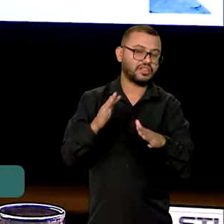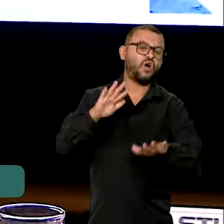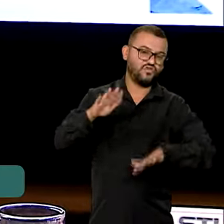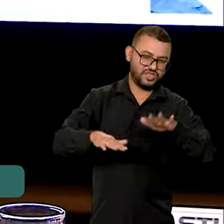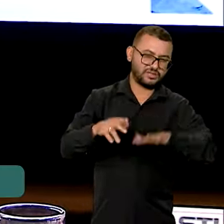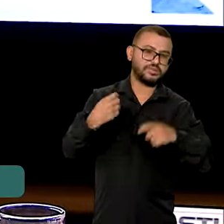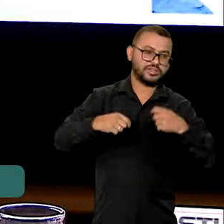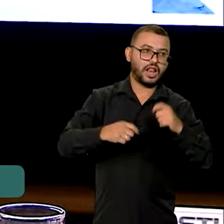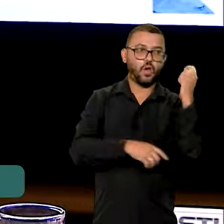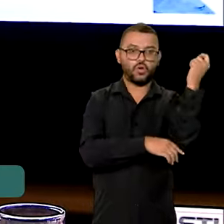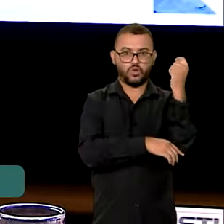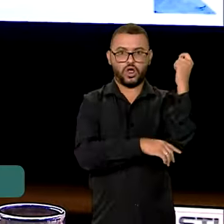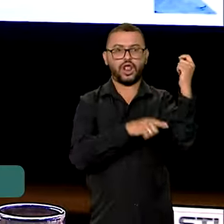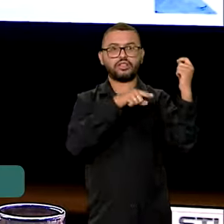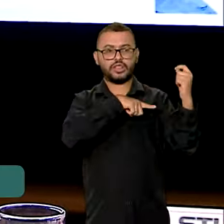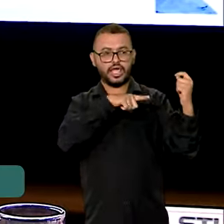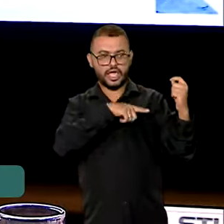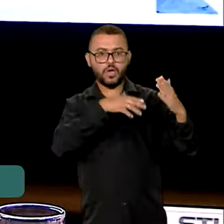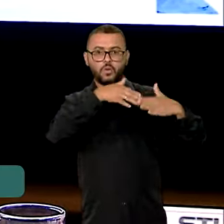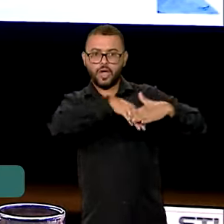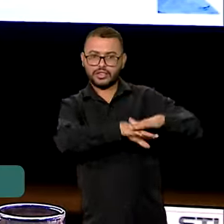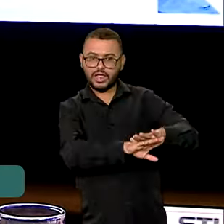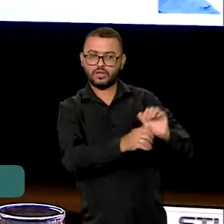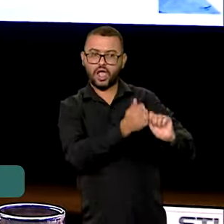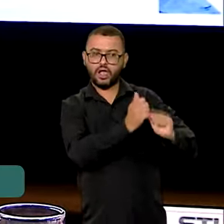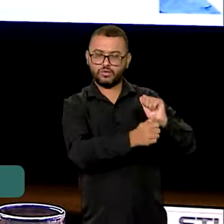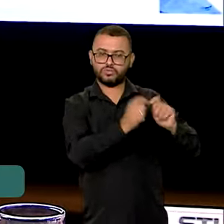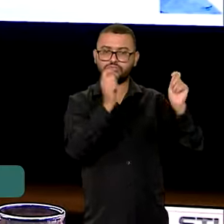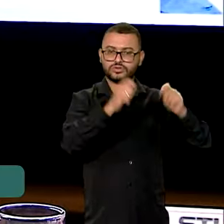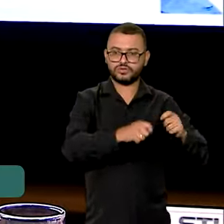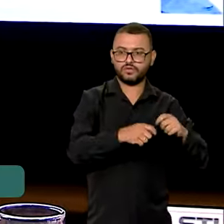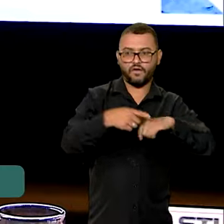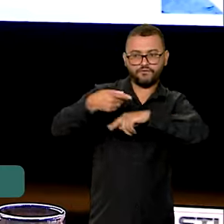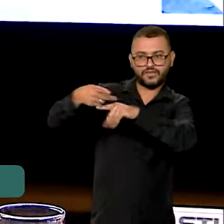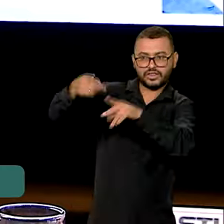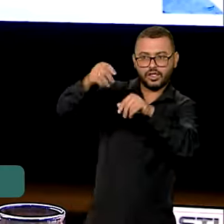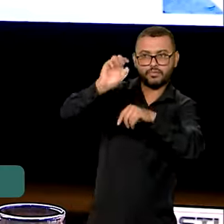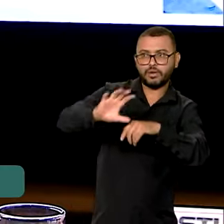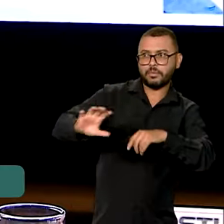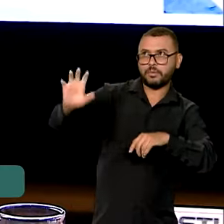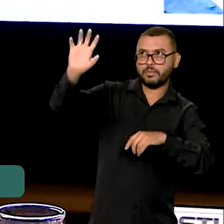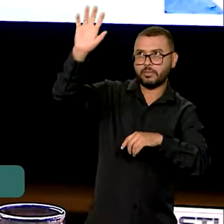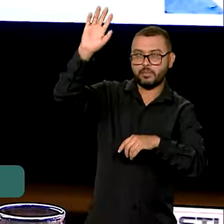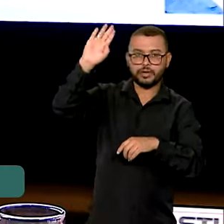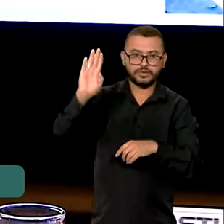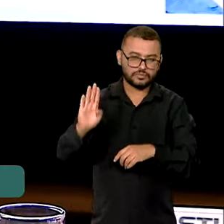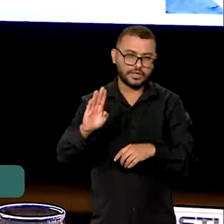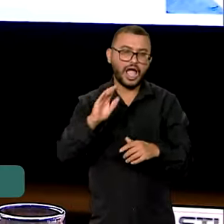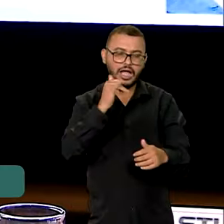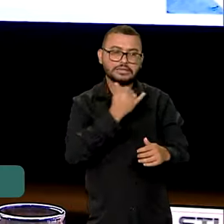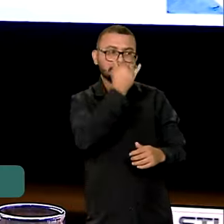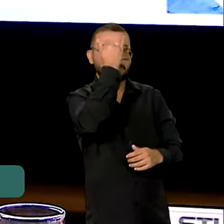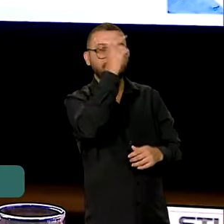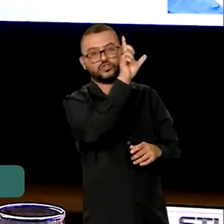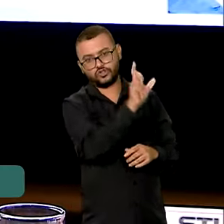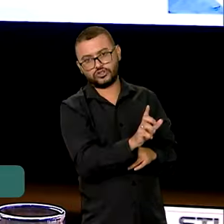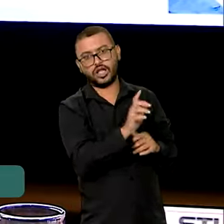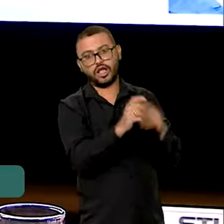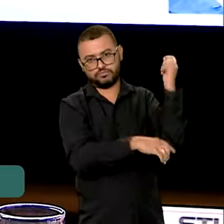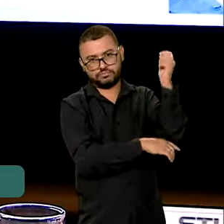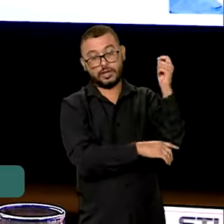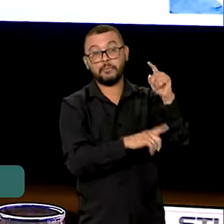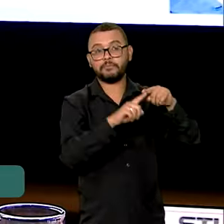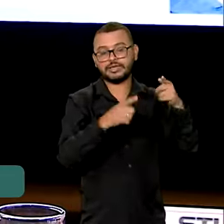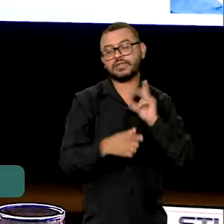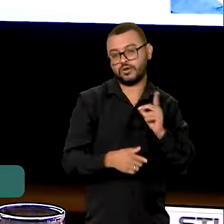Rio Grande do Sul tem um estoque suficiente para abastecer o Brasil, independente da tragédia que aconteceu. Mas